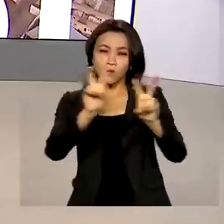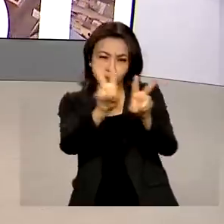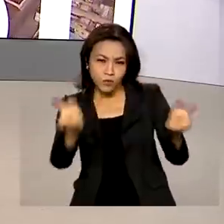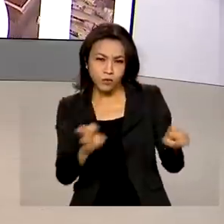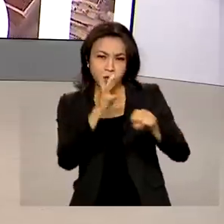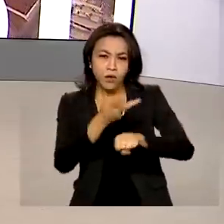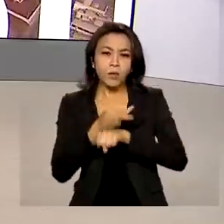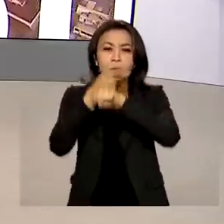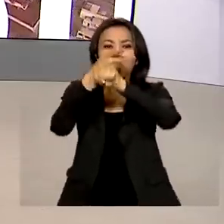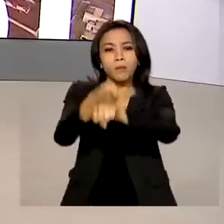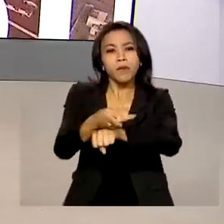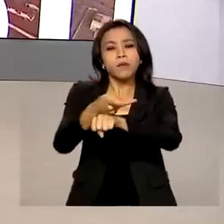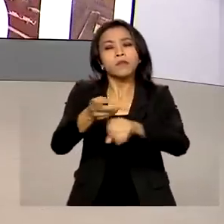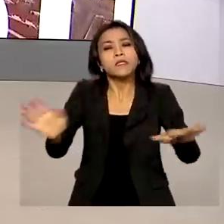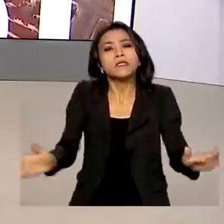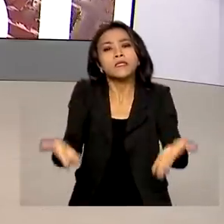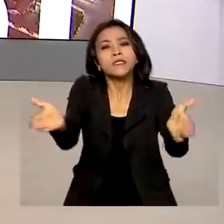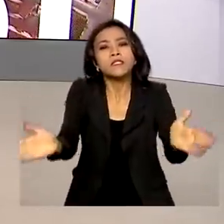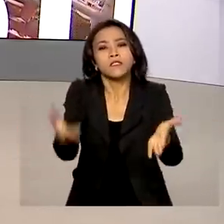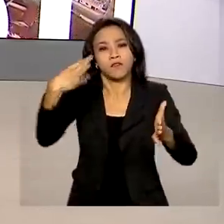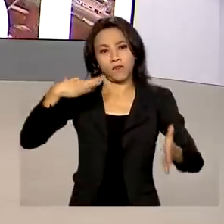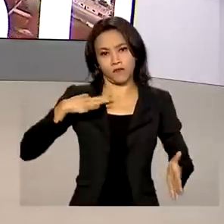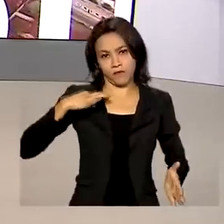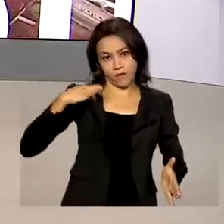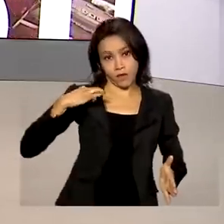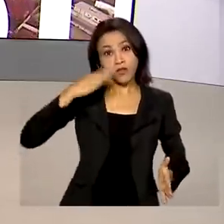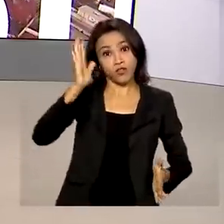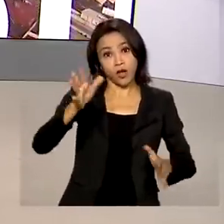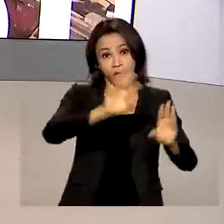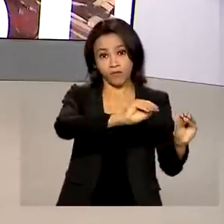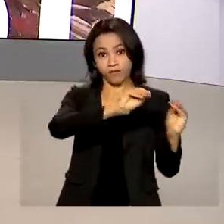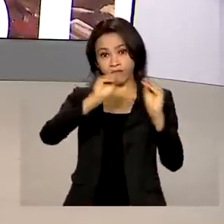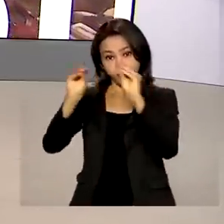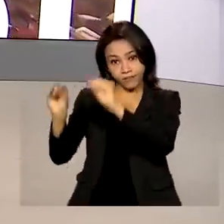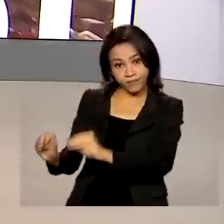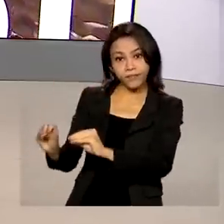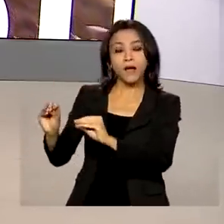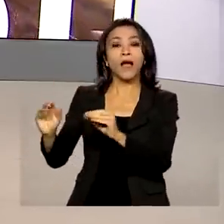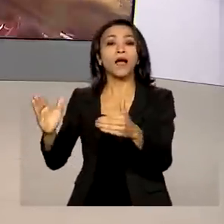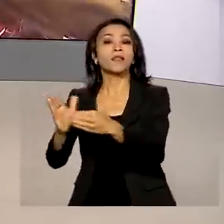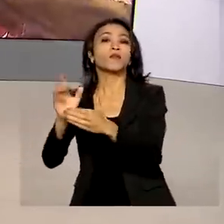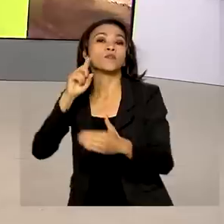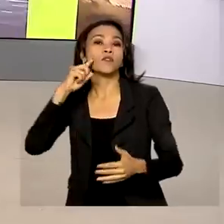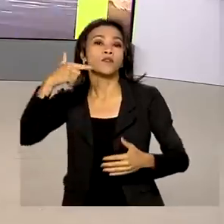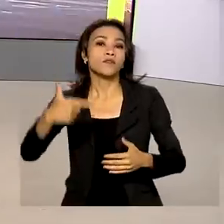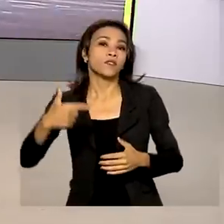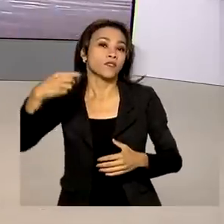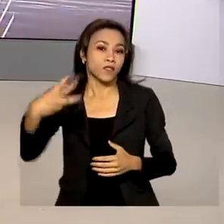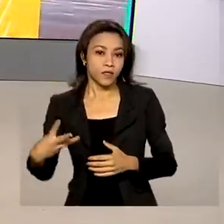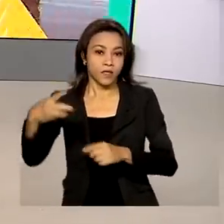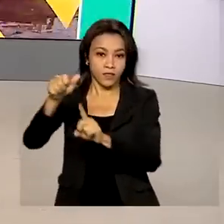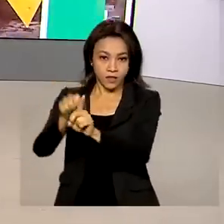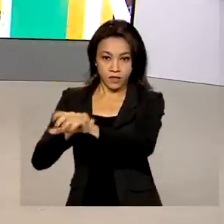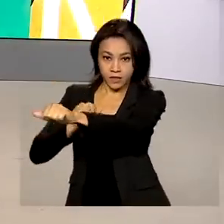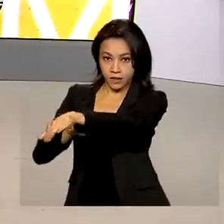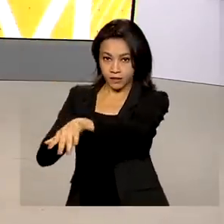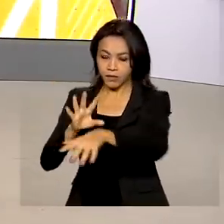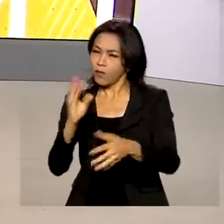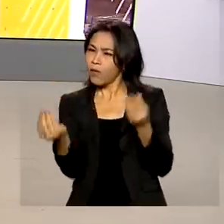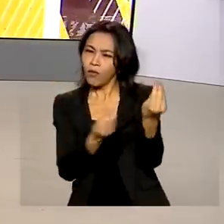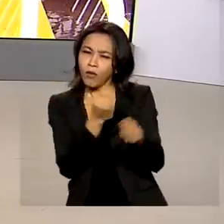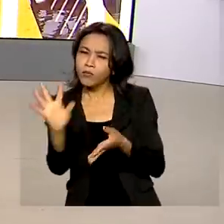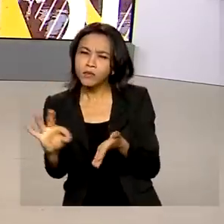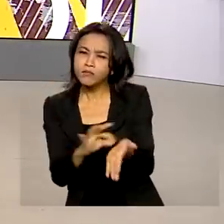de Incentivo ao Voluntariado foram prorrogadas até 23 de setembro. Para fazer a inscrição, o